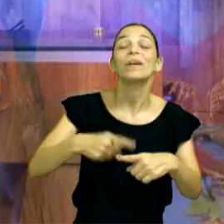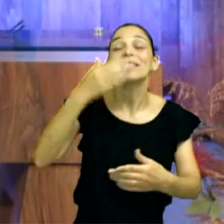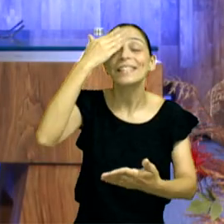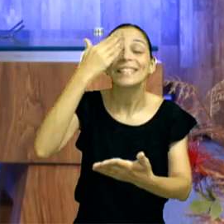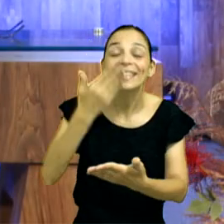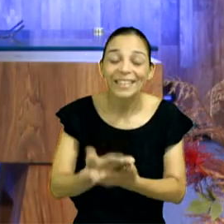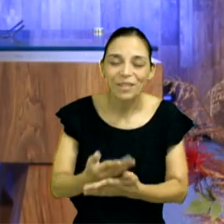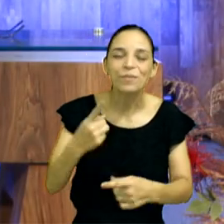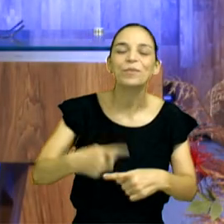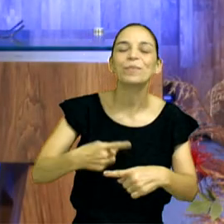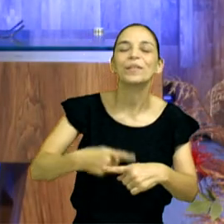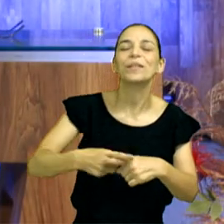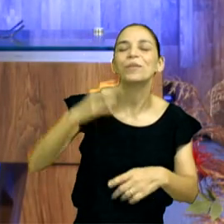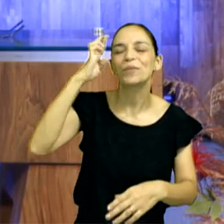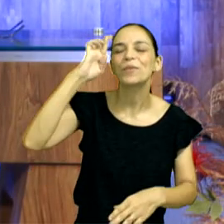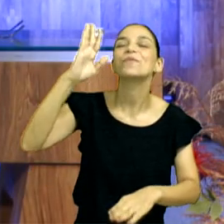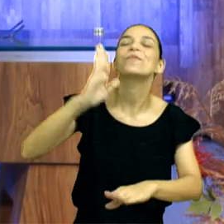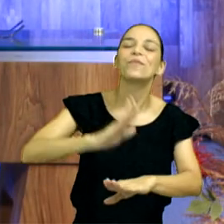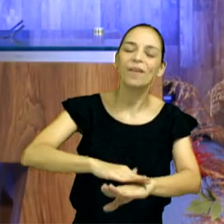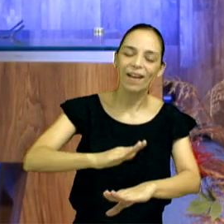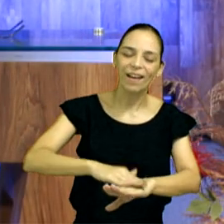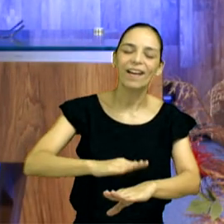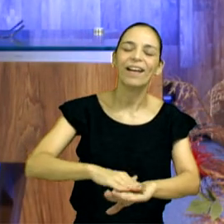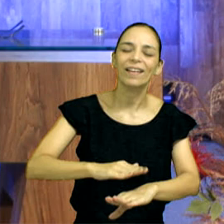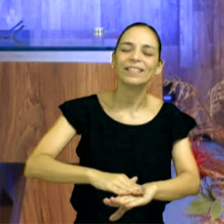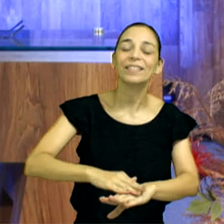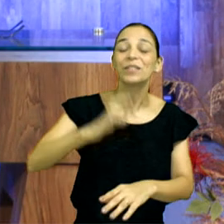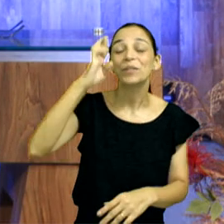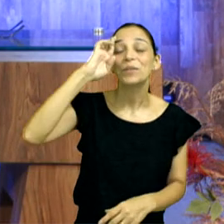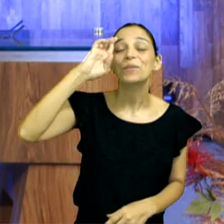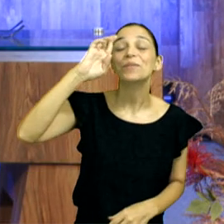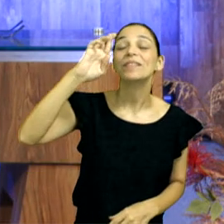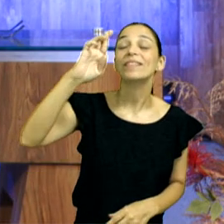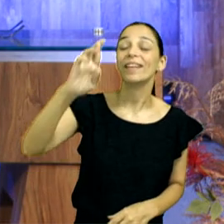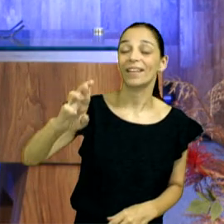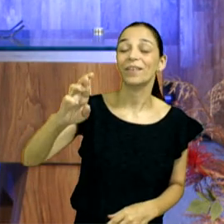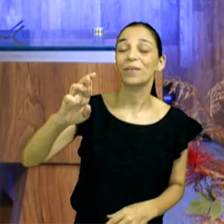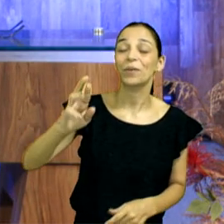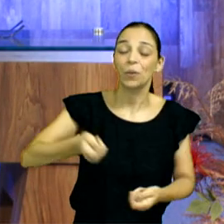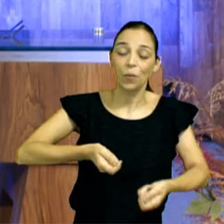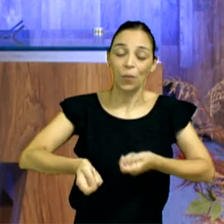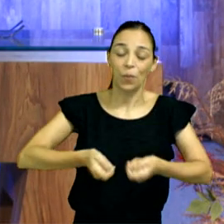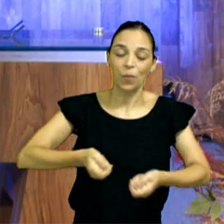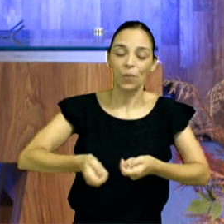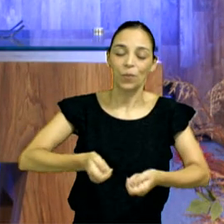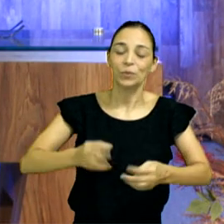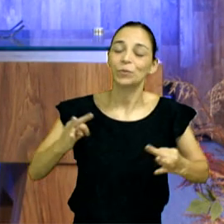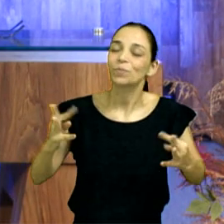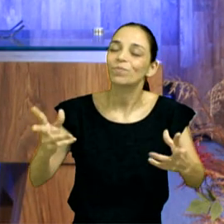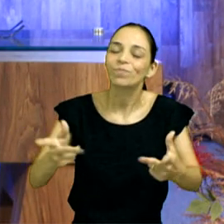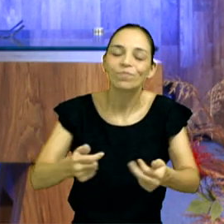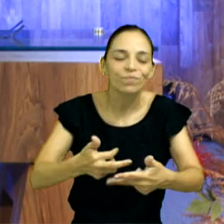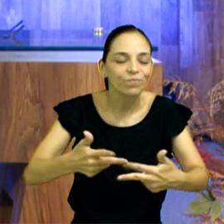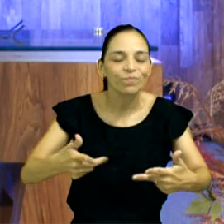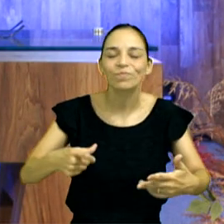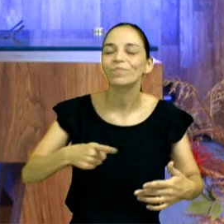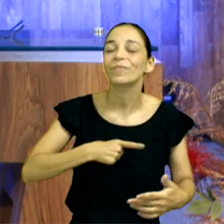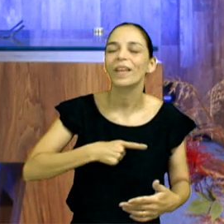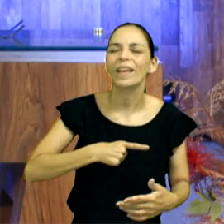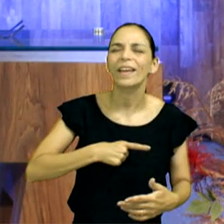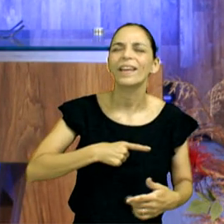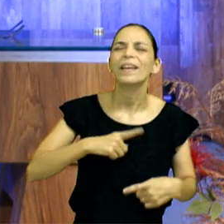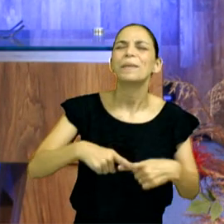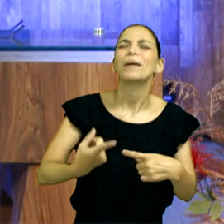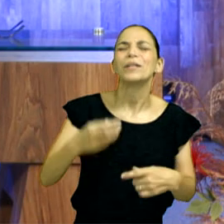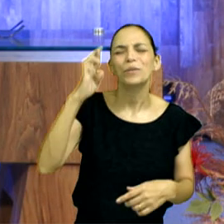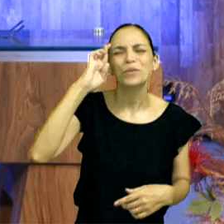Porque o Senhor é o Deus que faz. O Senhor é o Deus que tem o controle e o domínio de todas as coisas, mas que não força